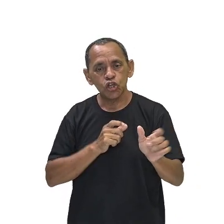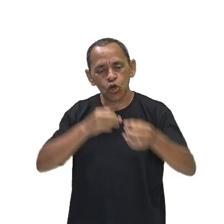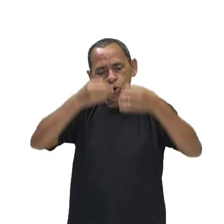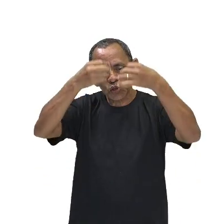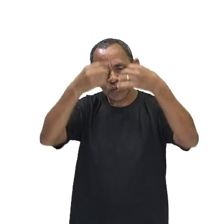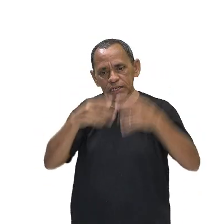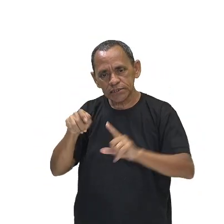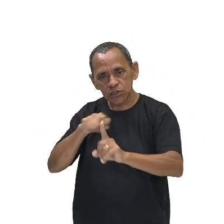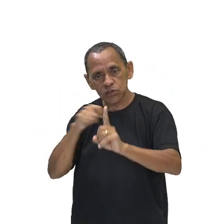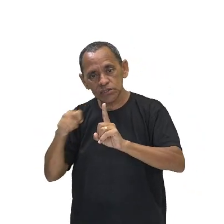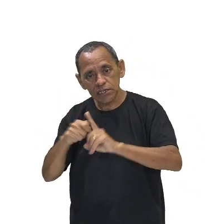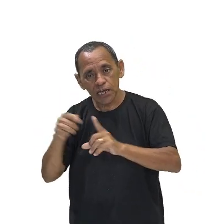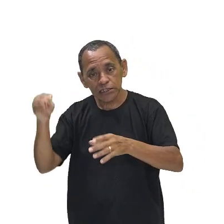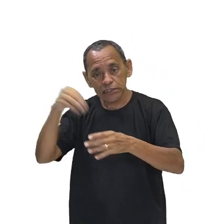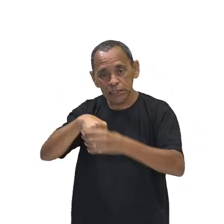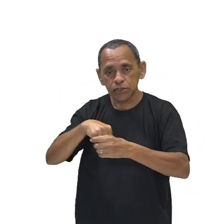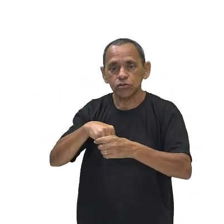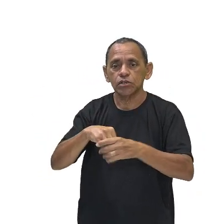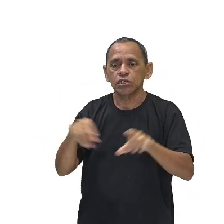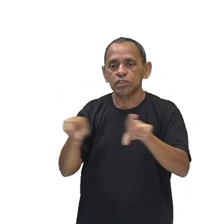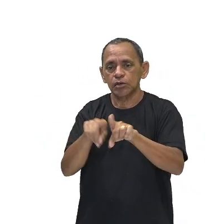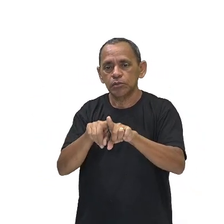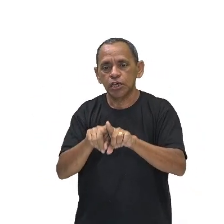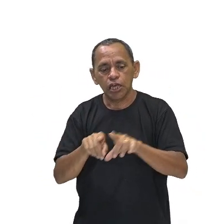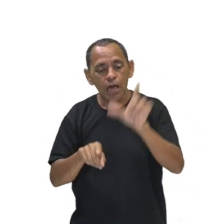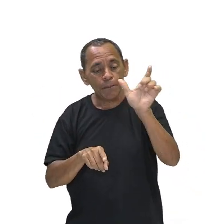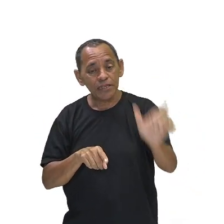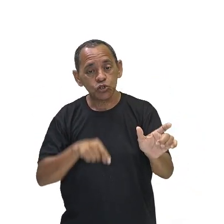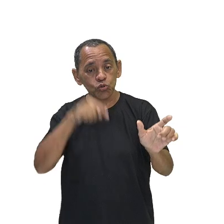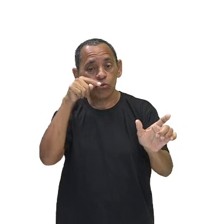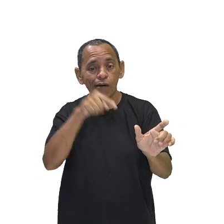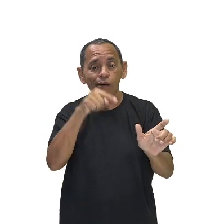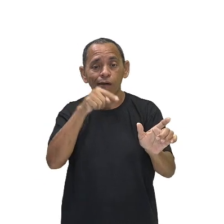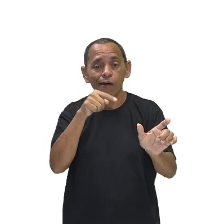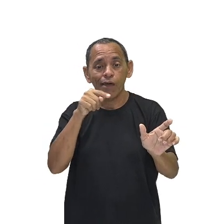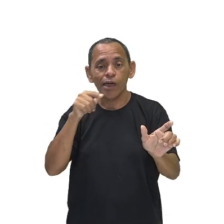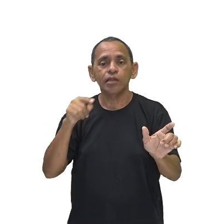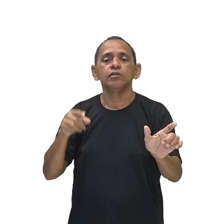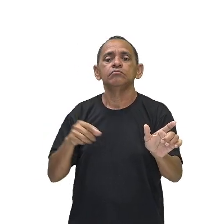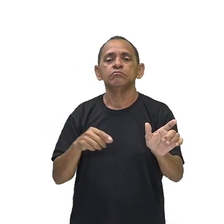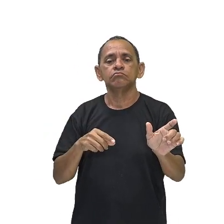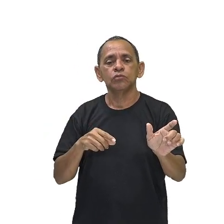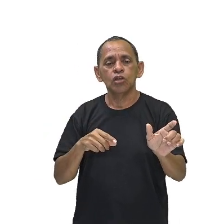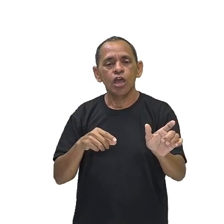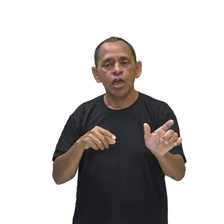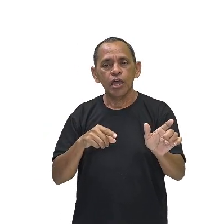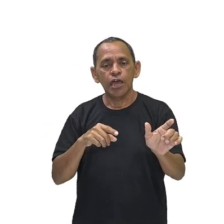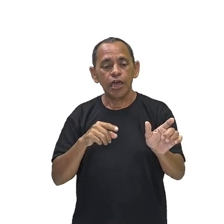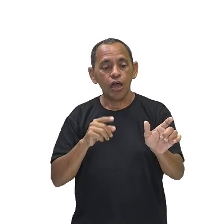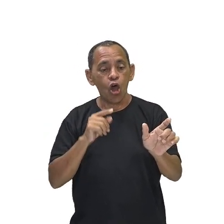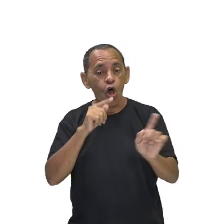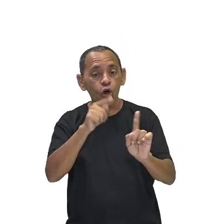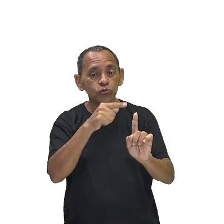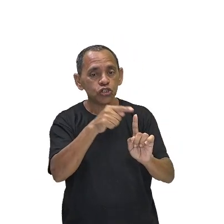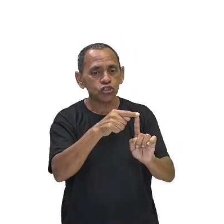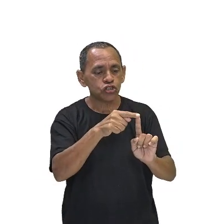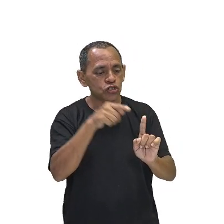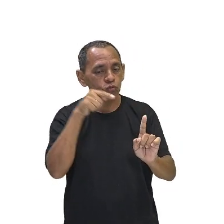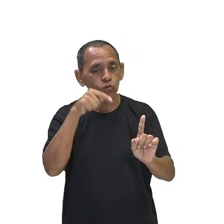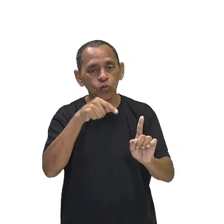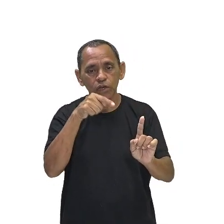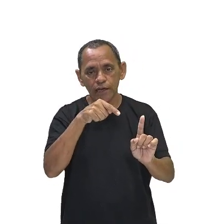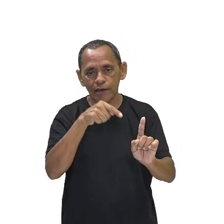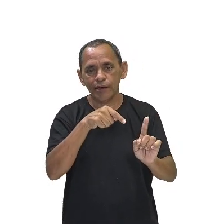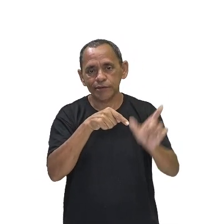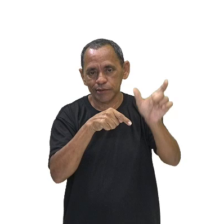o sujeito, a pessoa, o indivíduo, como objeto de estudo da sociologia? Então ele